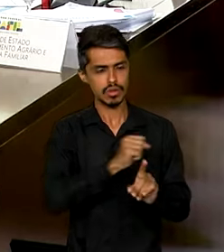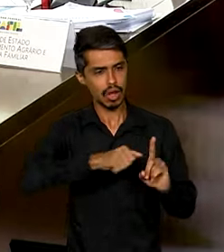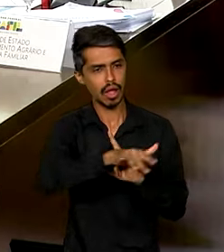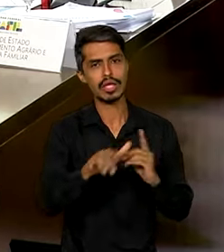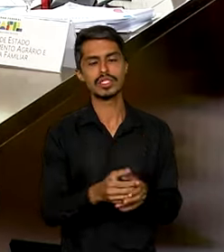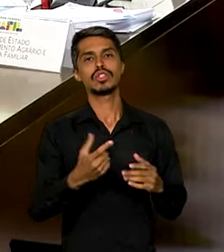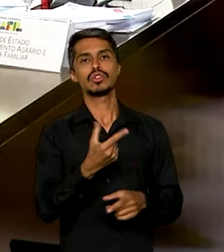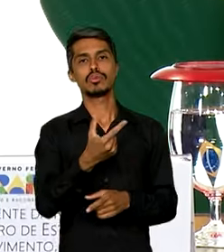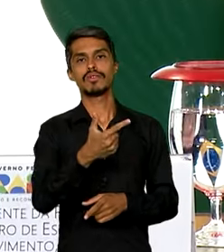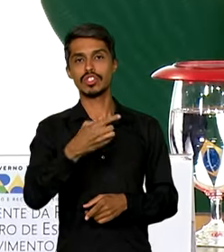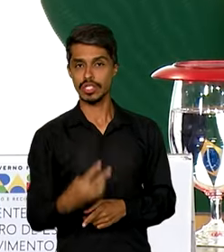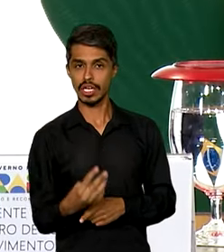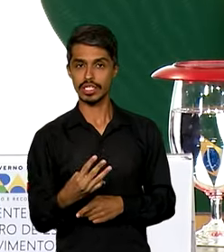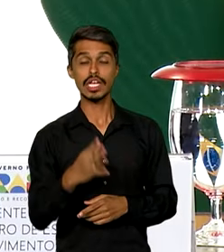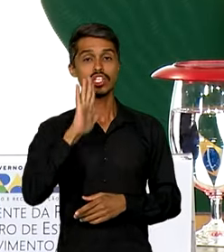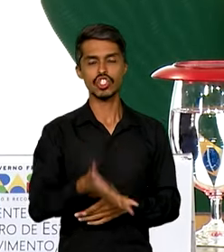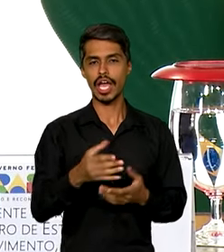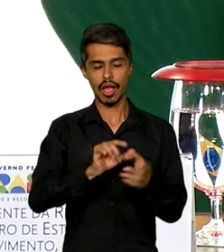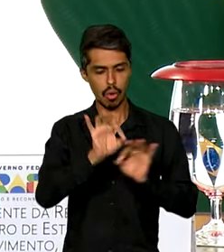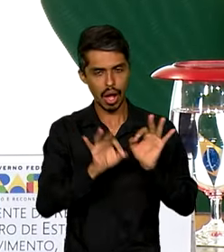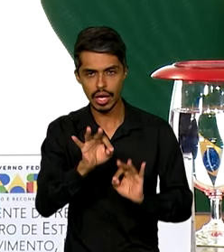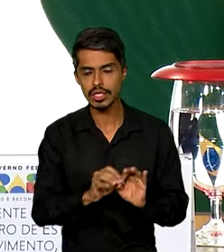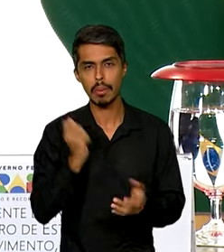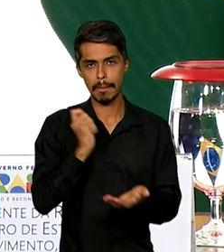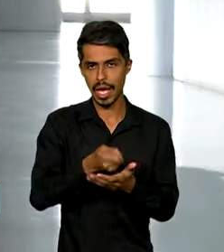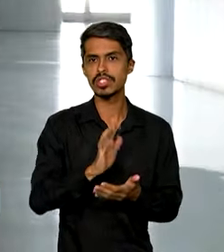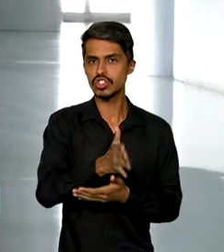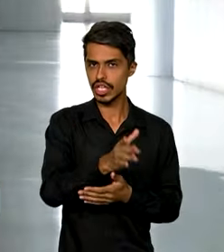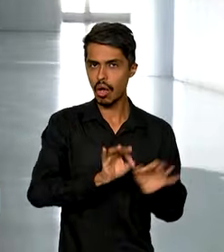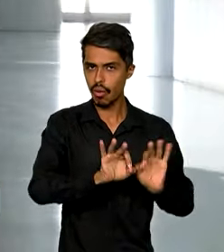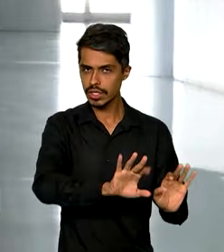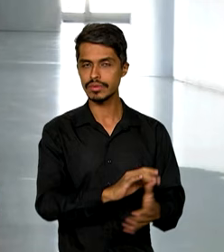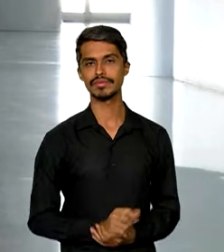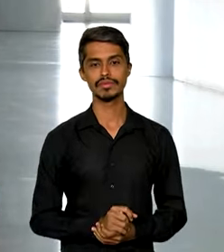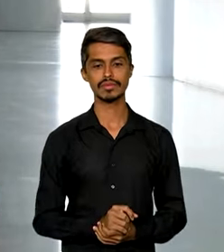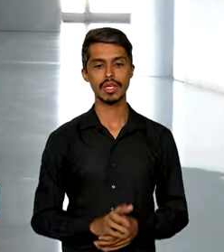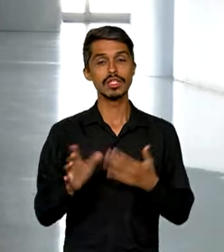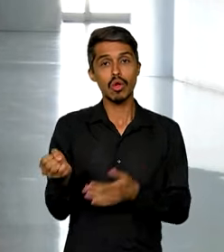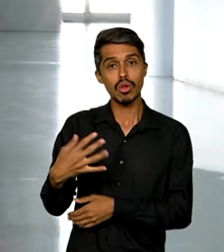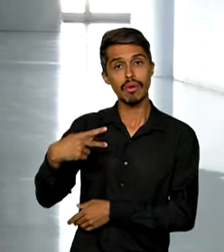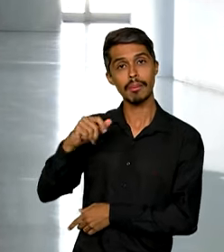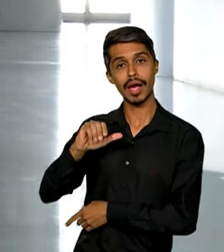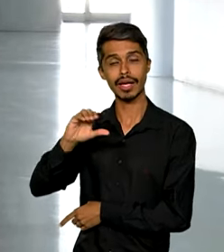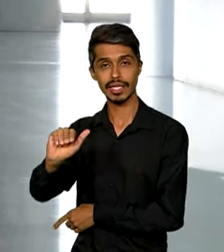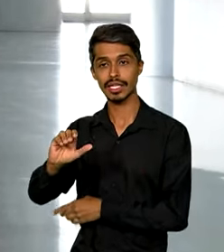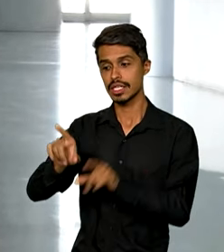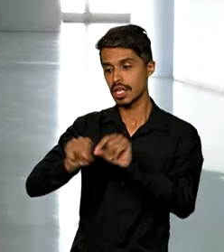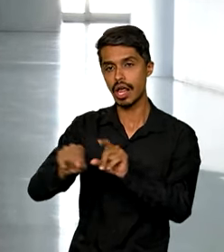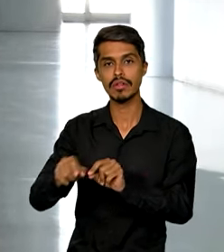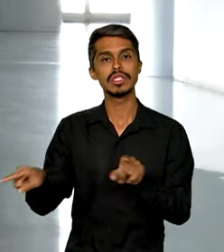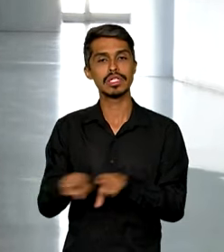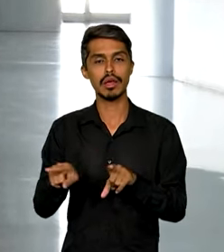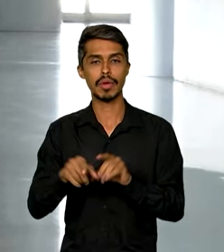para 2023 já estão reservados para pagamentos. O novo PAC Seleções também esteve